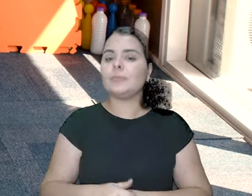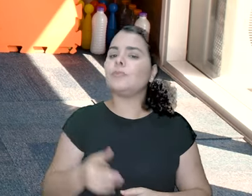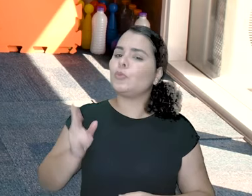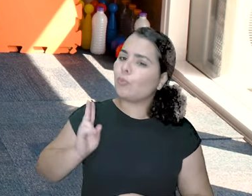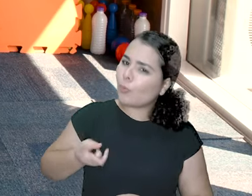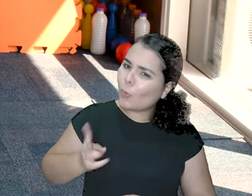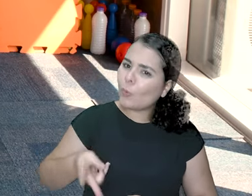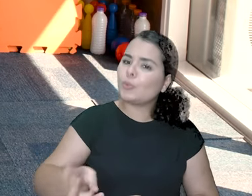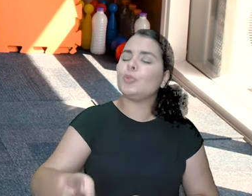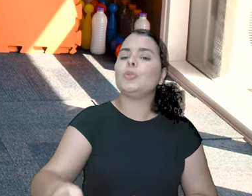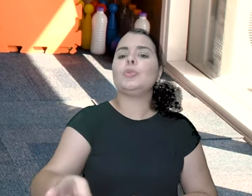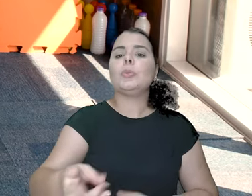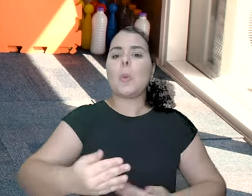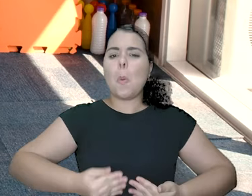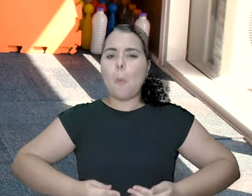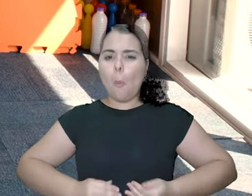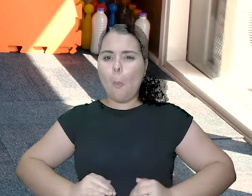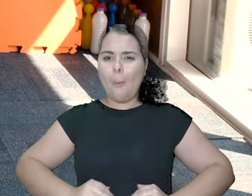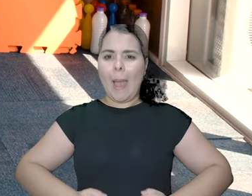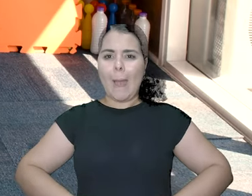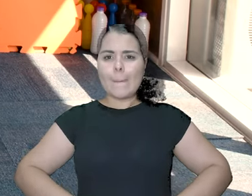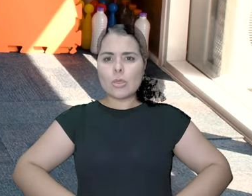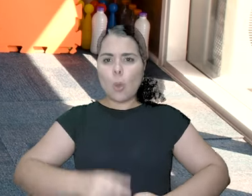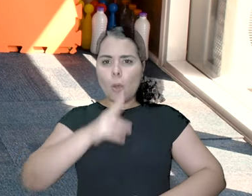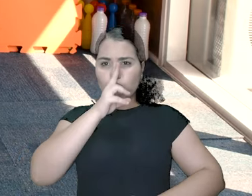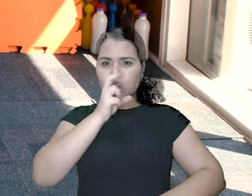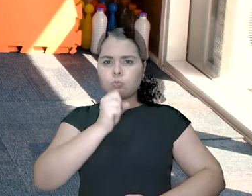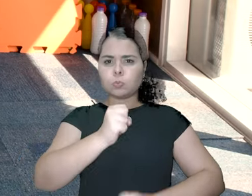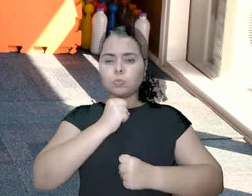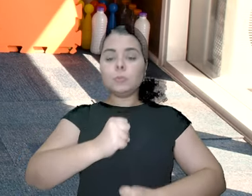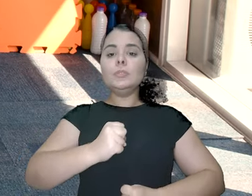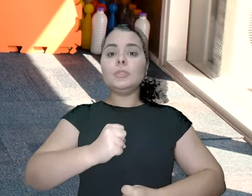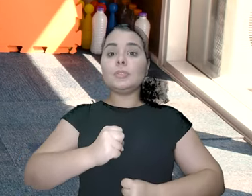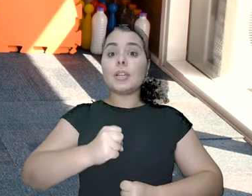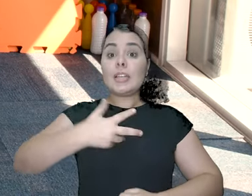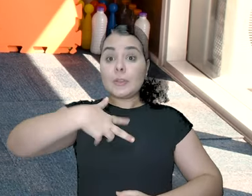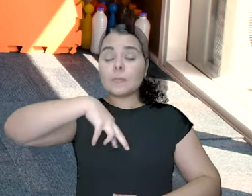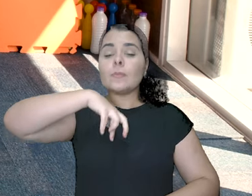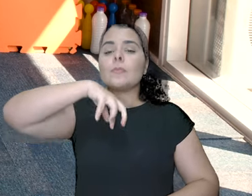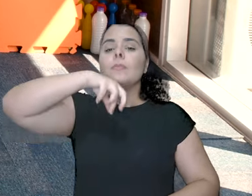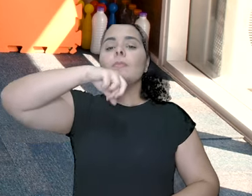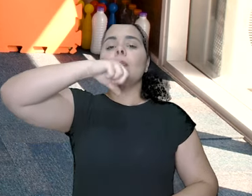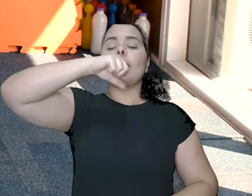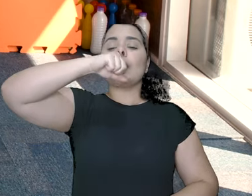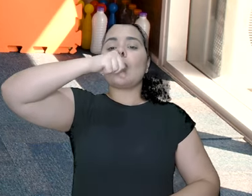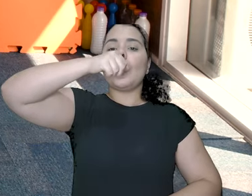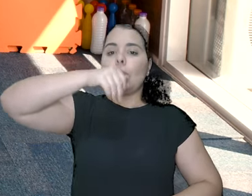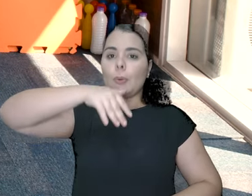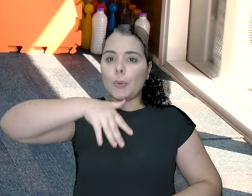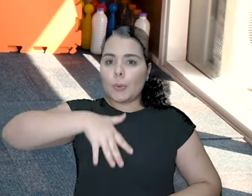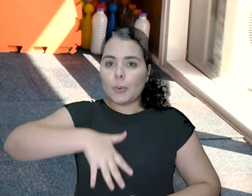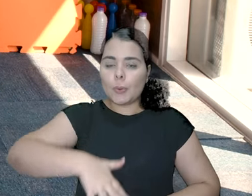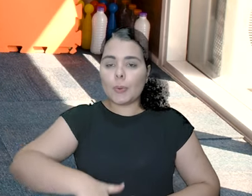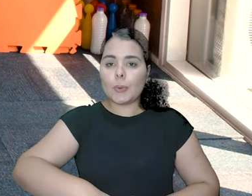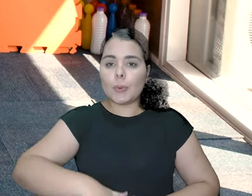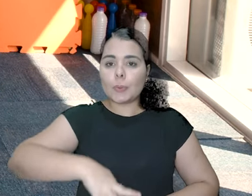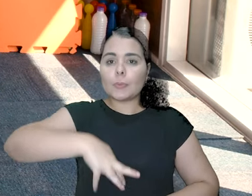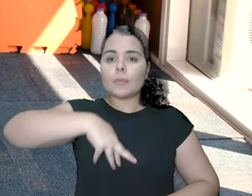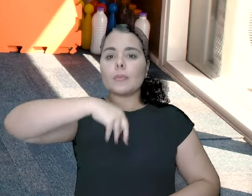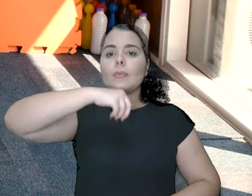Tá bom? Continua. Abdômen contraído. E... Mantenha a respiração